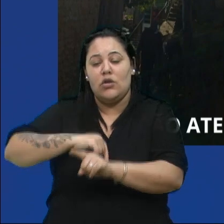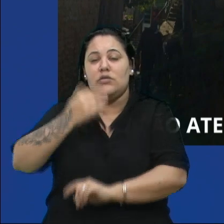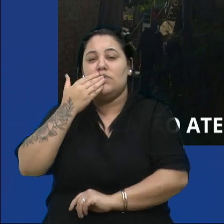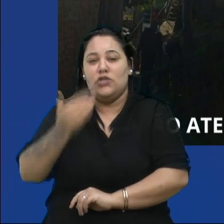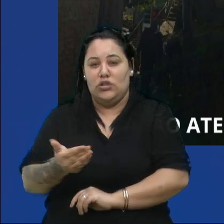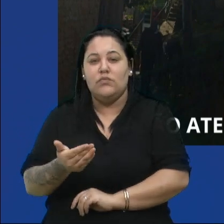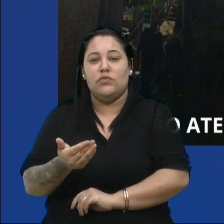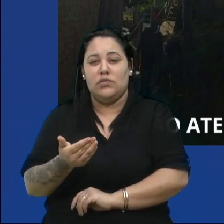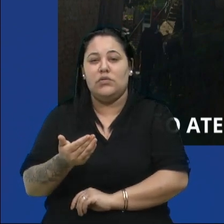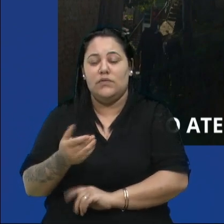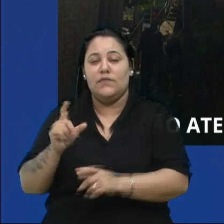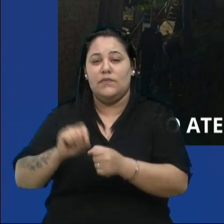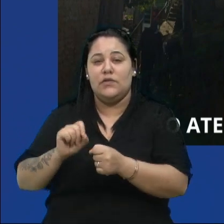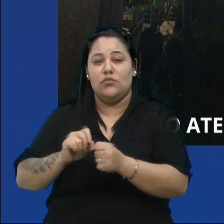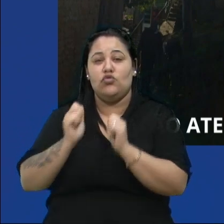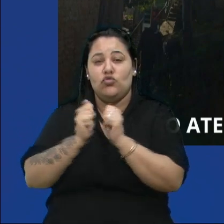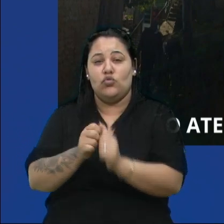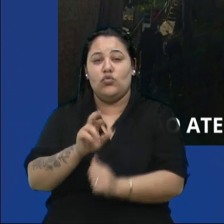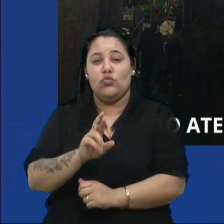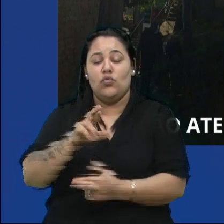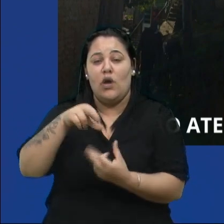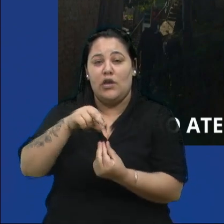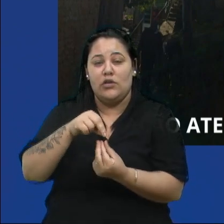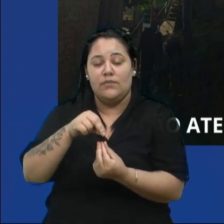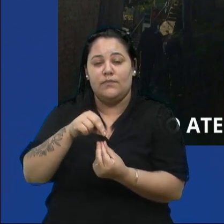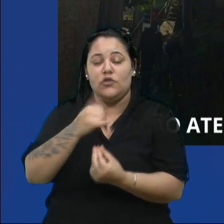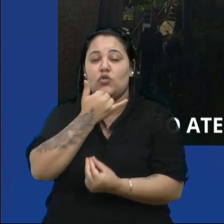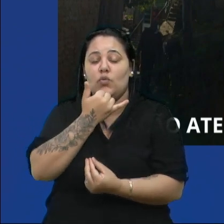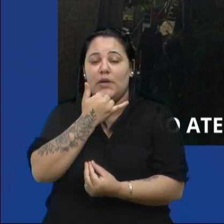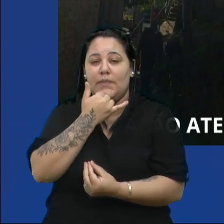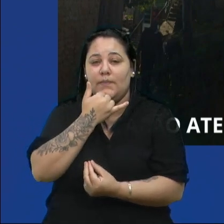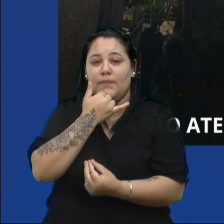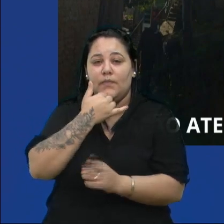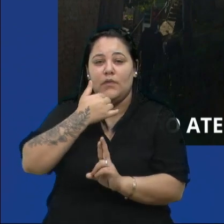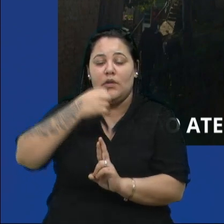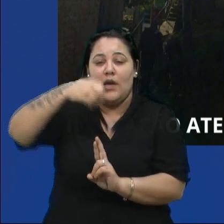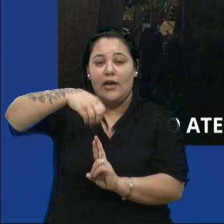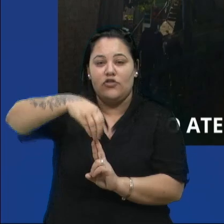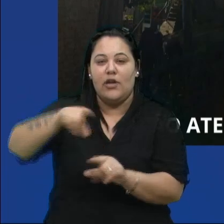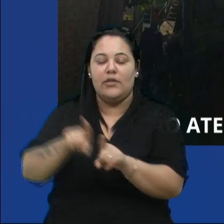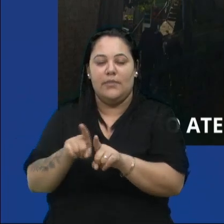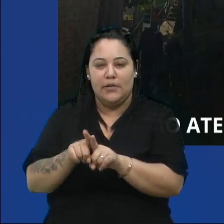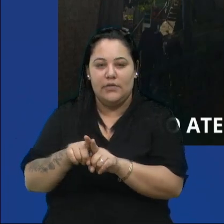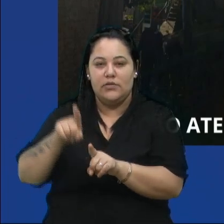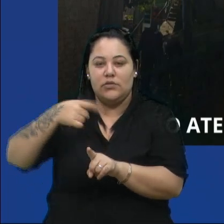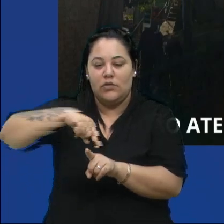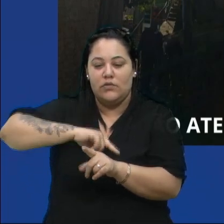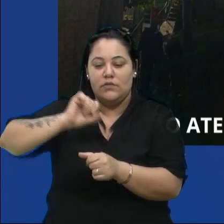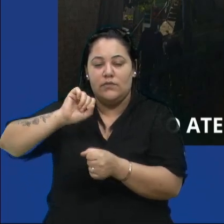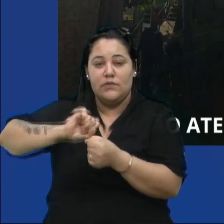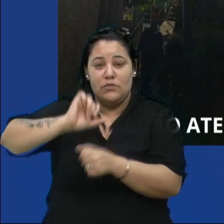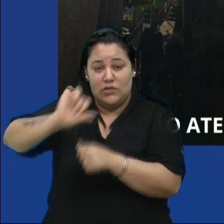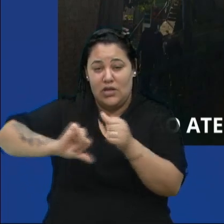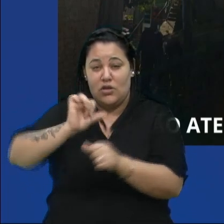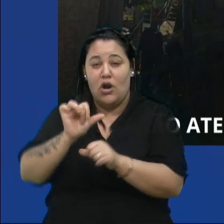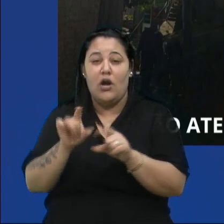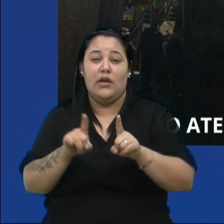solicitação via RGE, e foi atendida. E até o pessoal fez a troca ali, inclusive, com